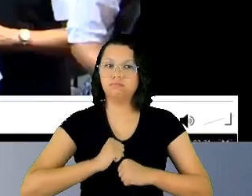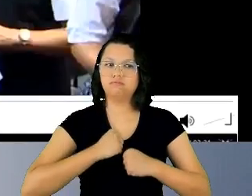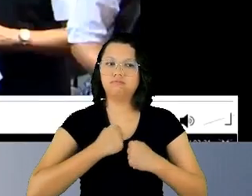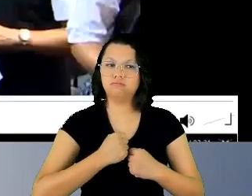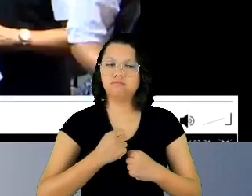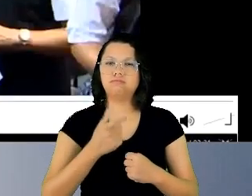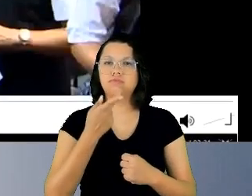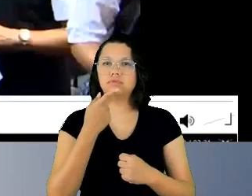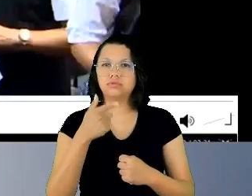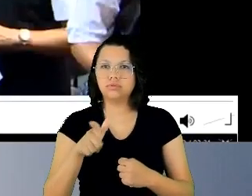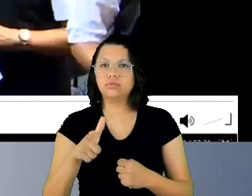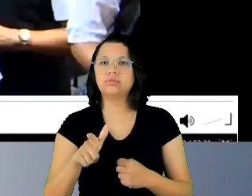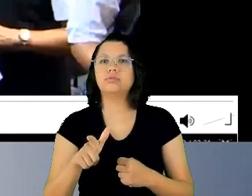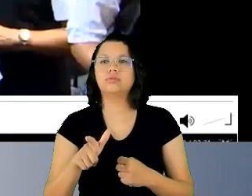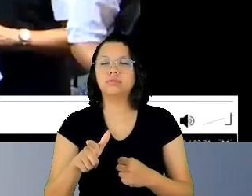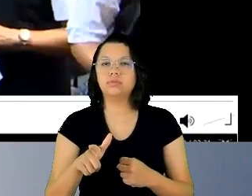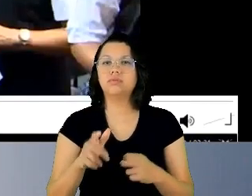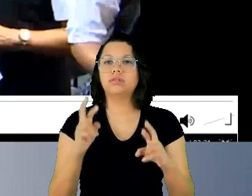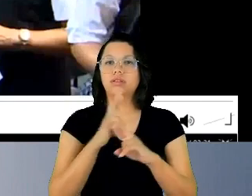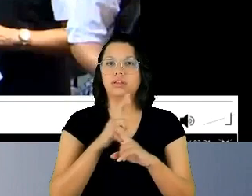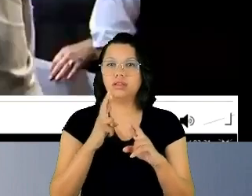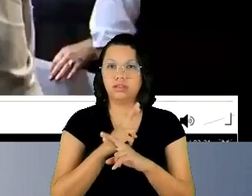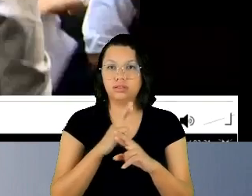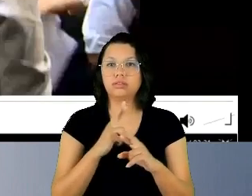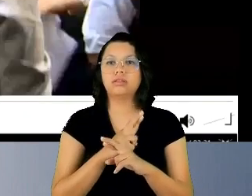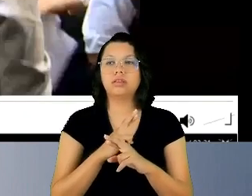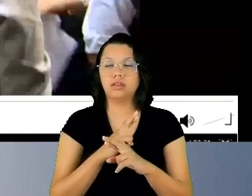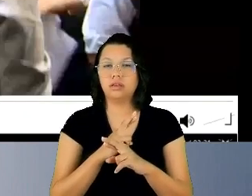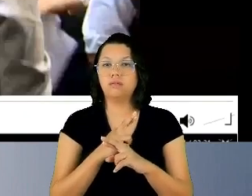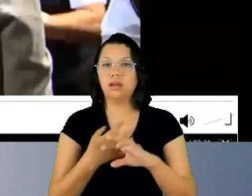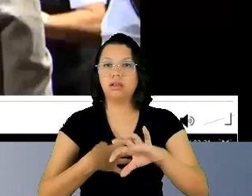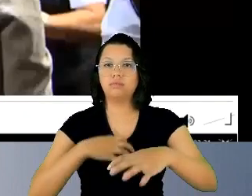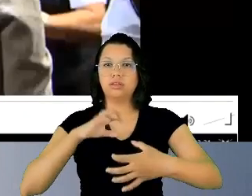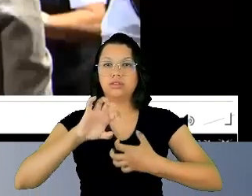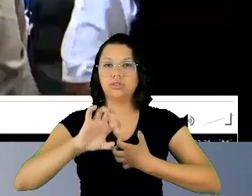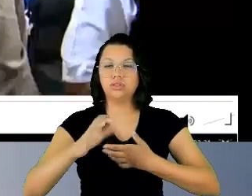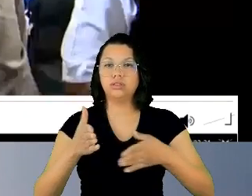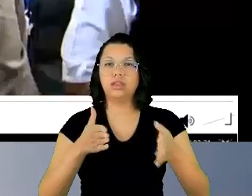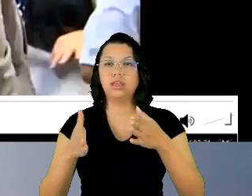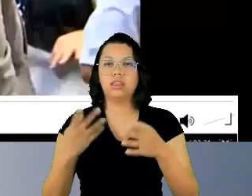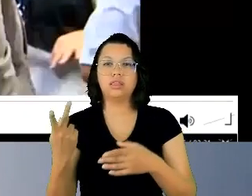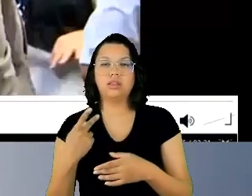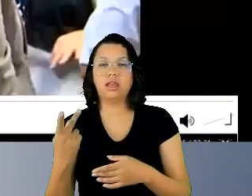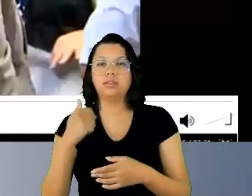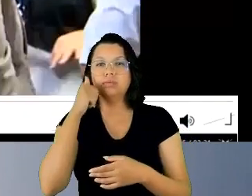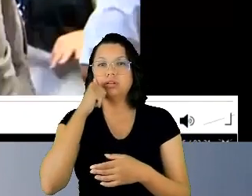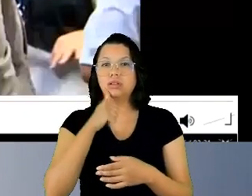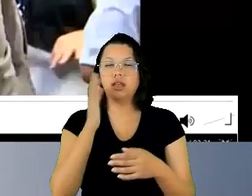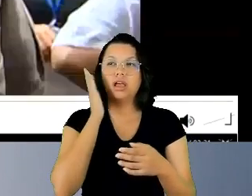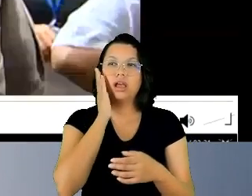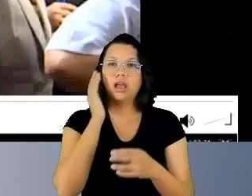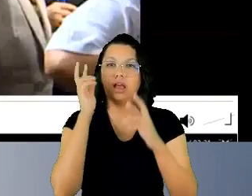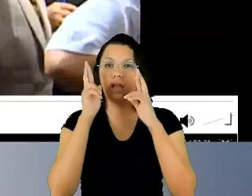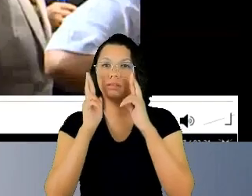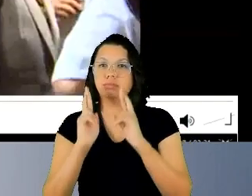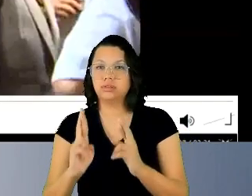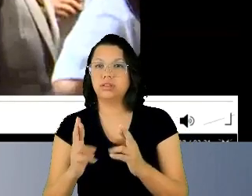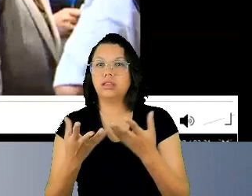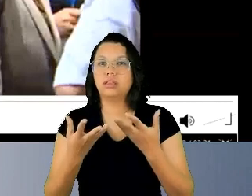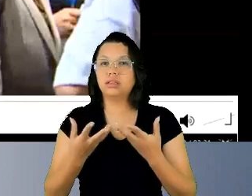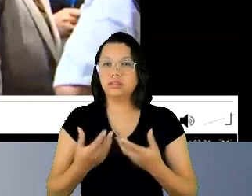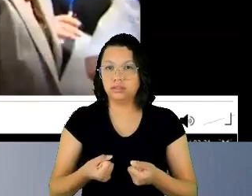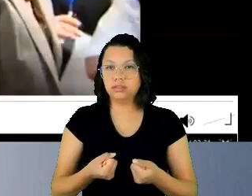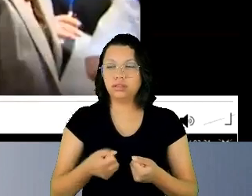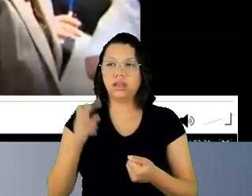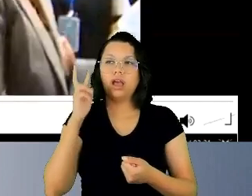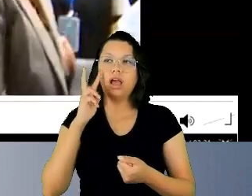questão da sororidade entre nós mulheres e de uma saber respeitar e aceitar a